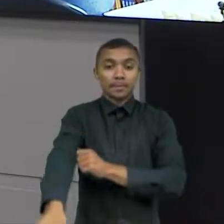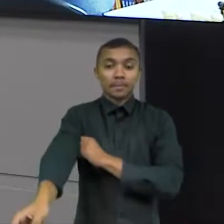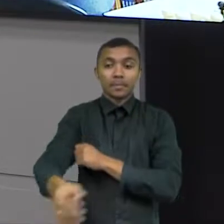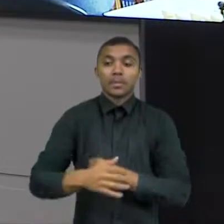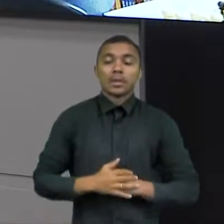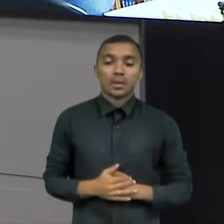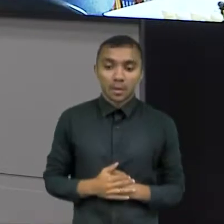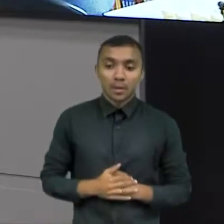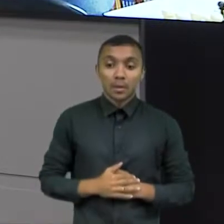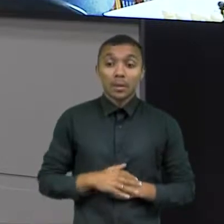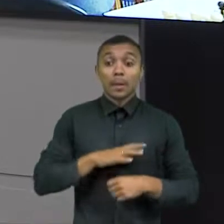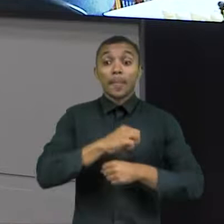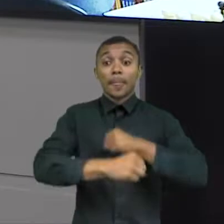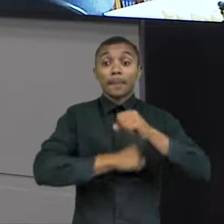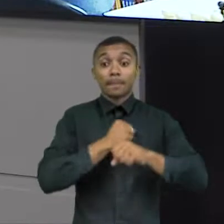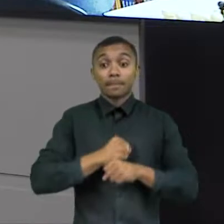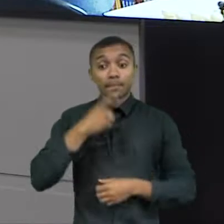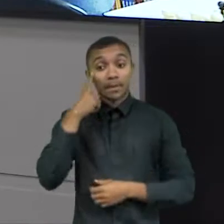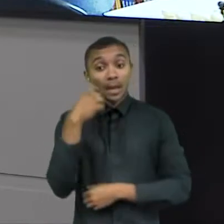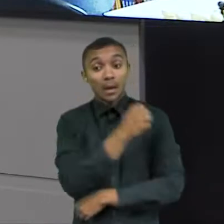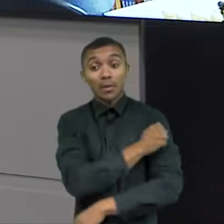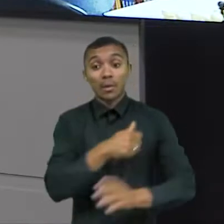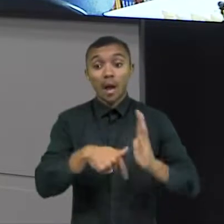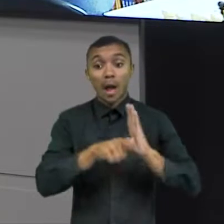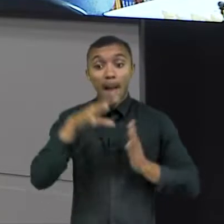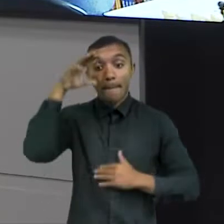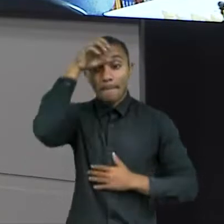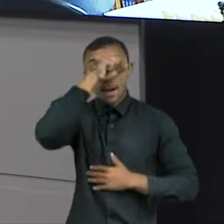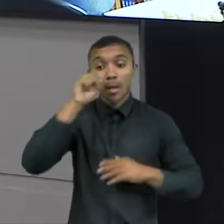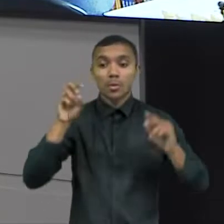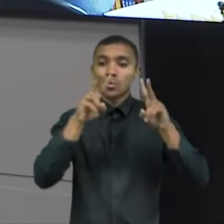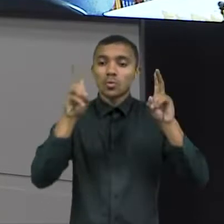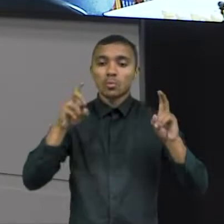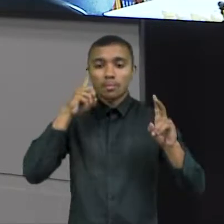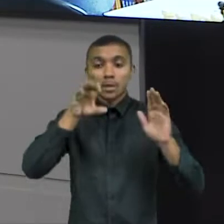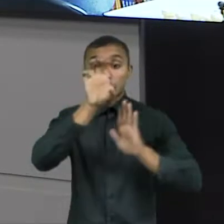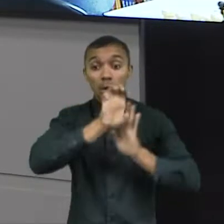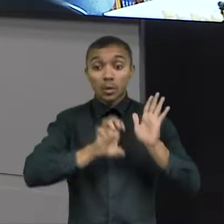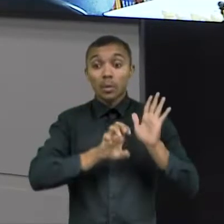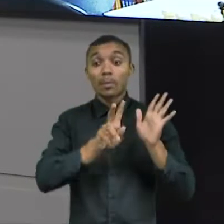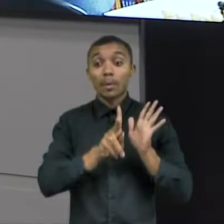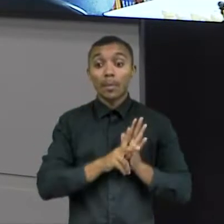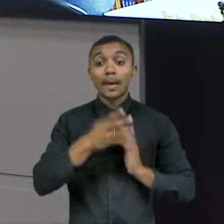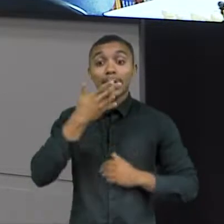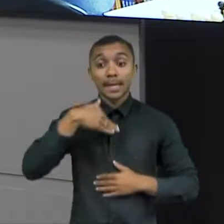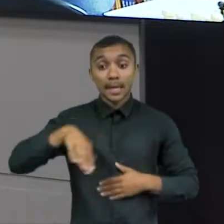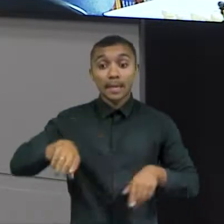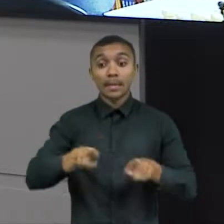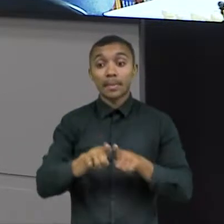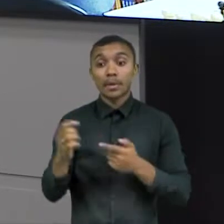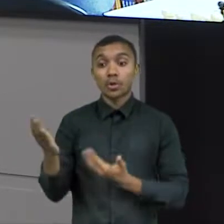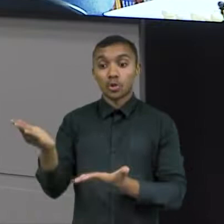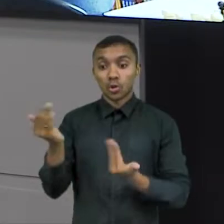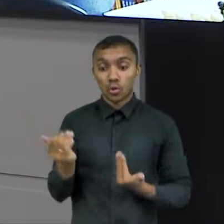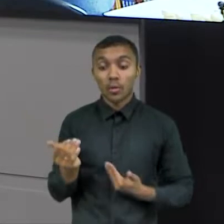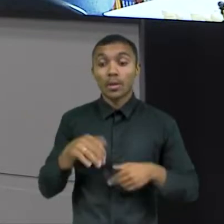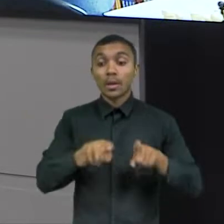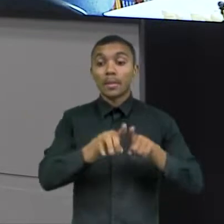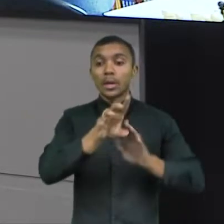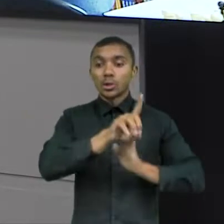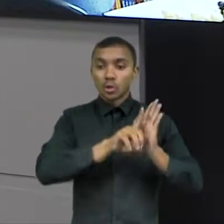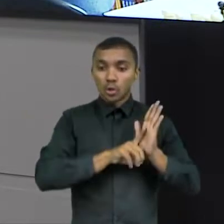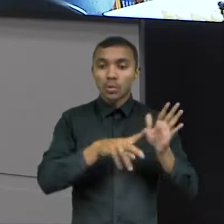estudantes devem conhecer mais sobre o Estatuto da Criança e do Adolescente, além do direito ao